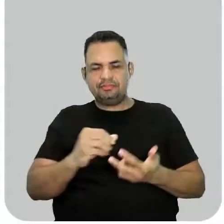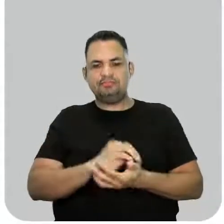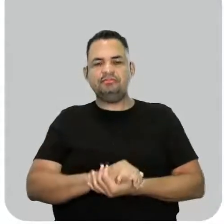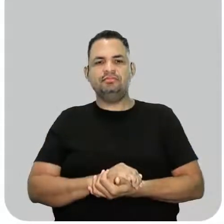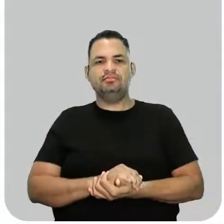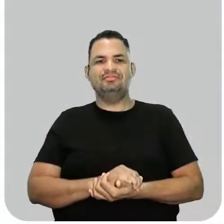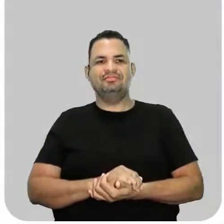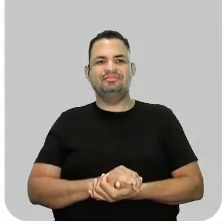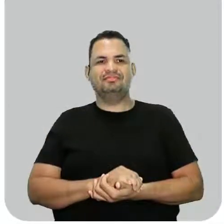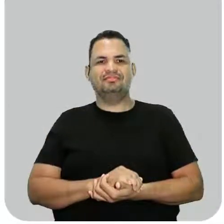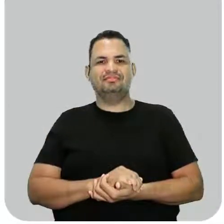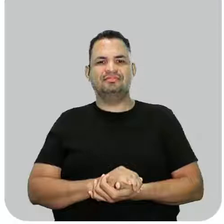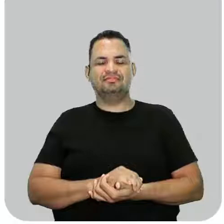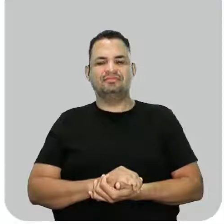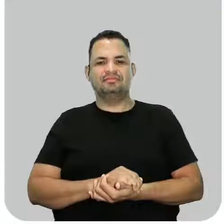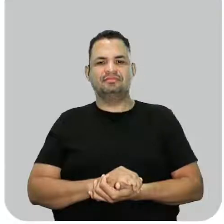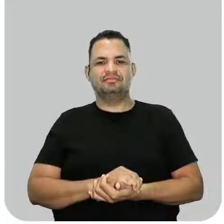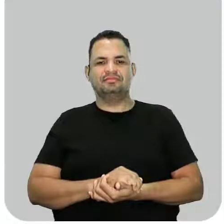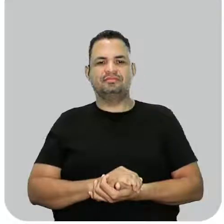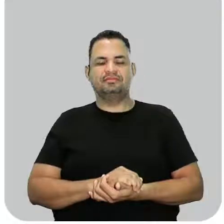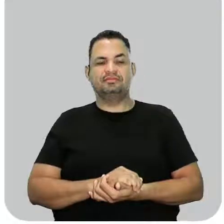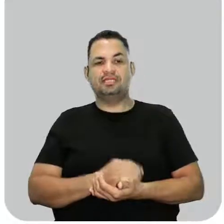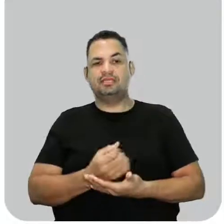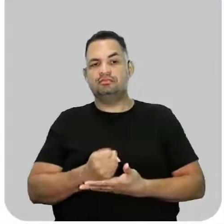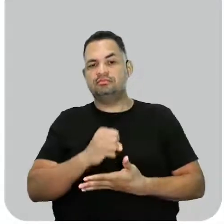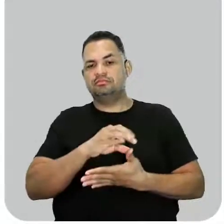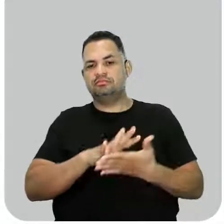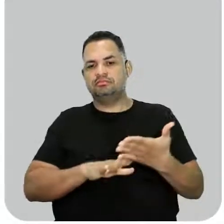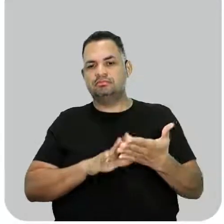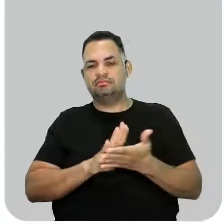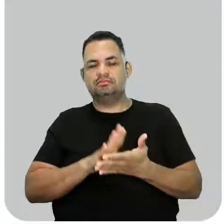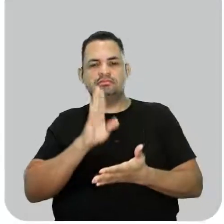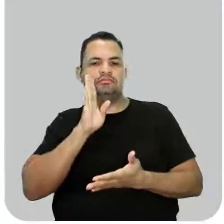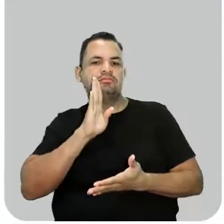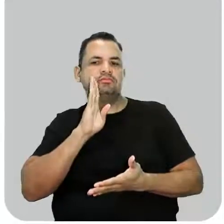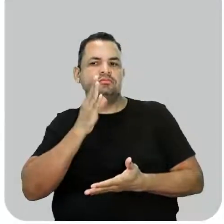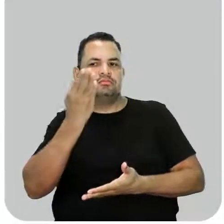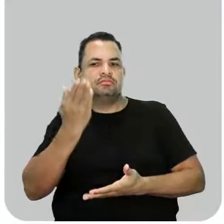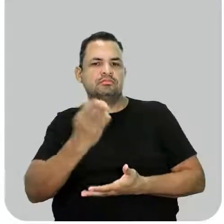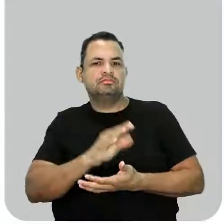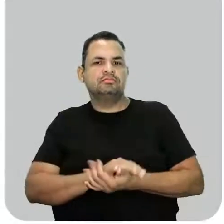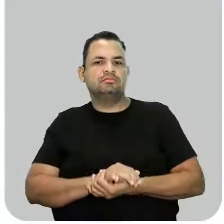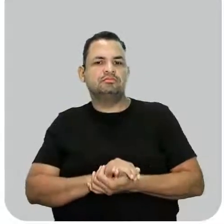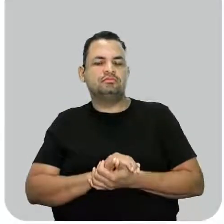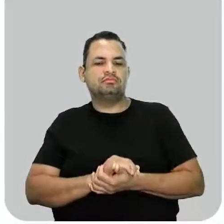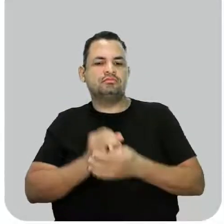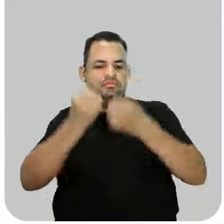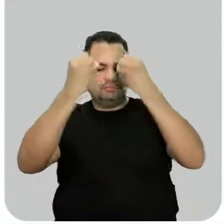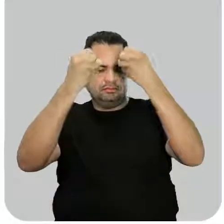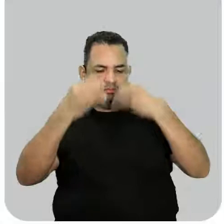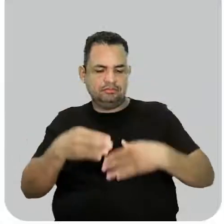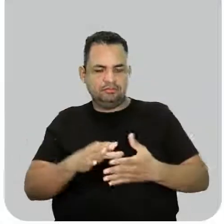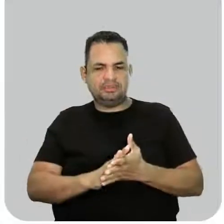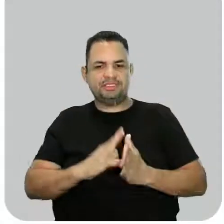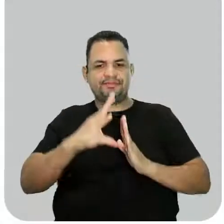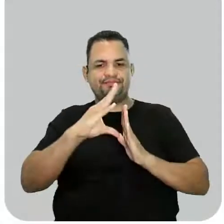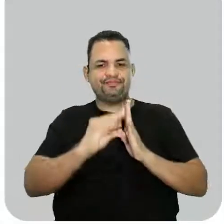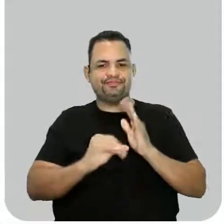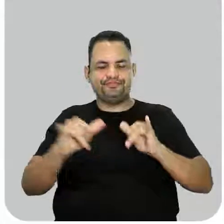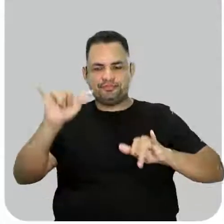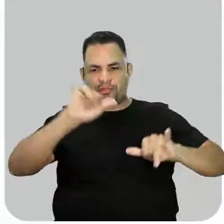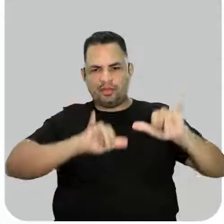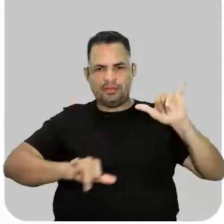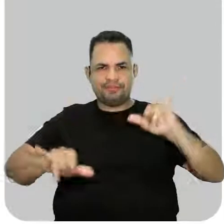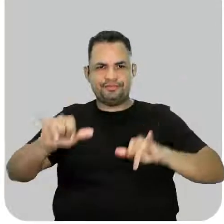Liga no Enem. Nós colocamos uma questão aqui muito bacana para vocês, abordando conteúdos da nossa química.